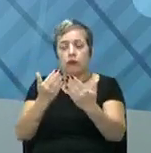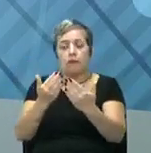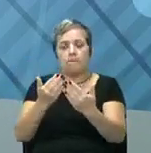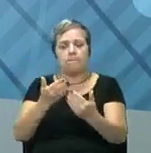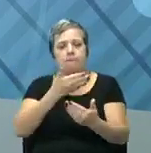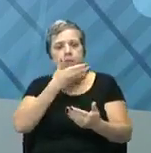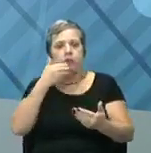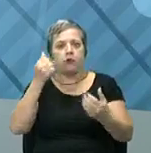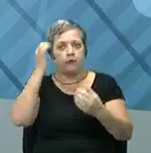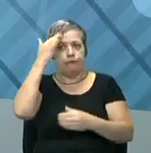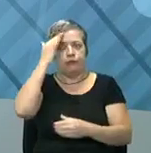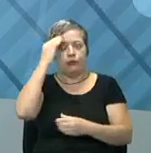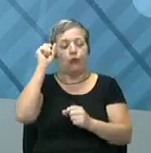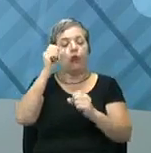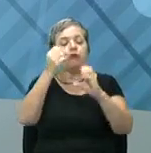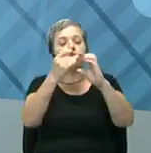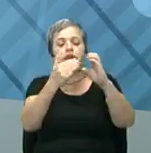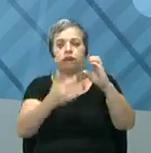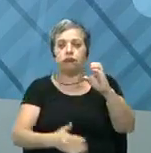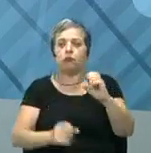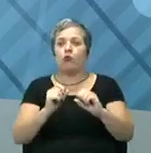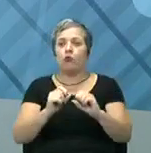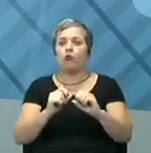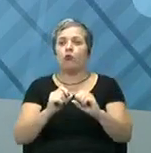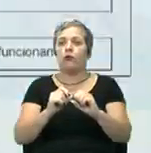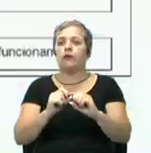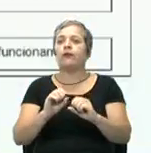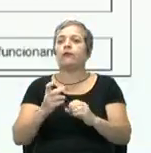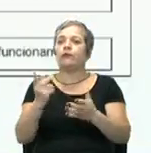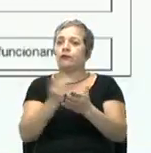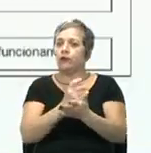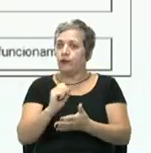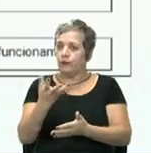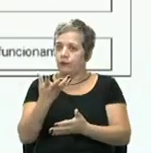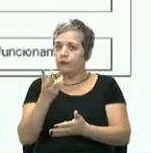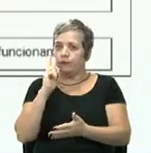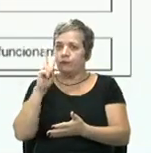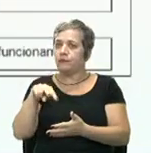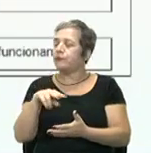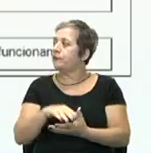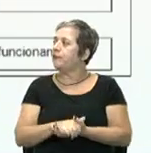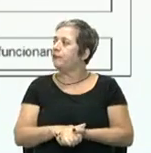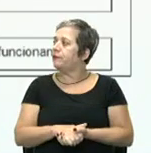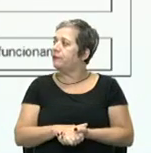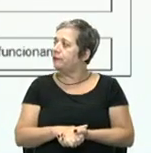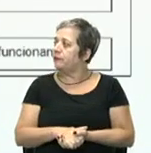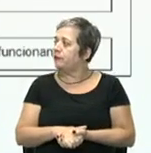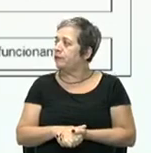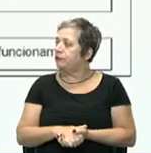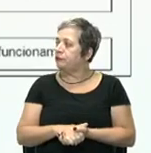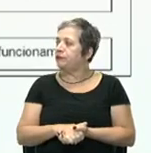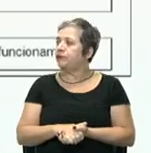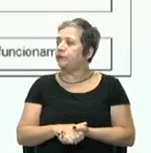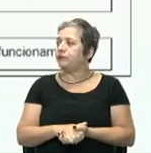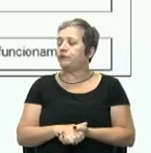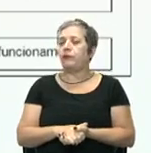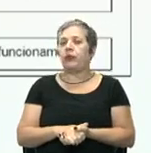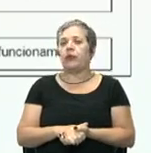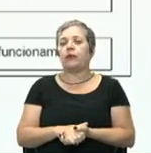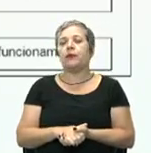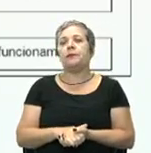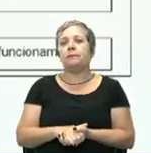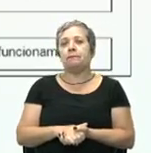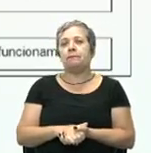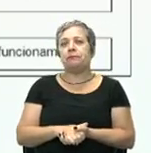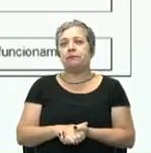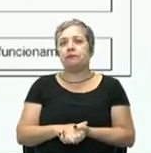claro quais são as características e quais são as disfunções? Eu trouxe outra vez aqui um esqueminha.